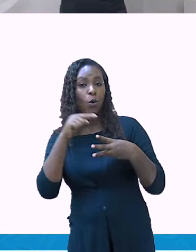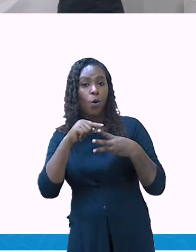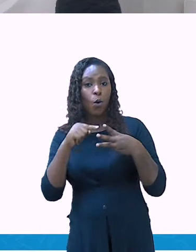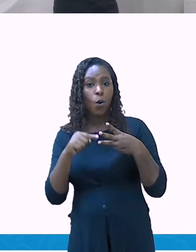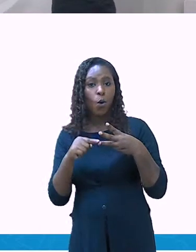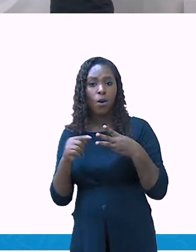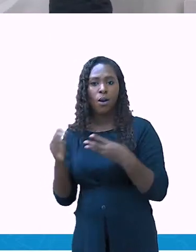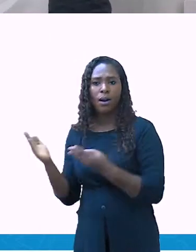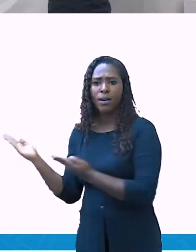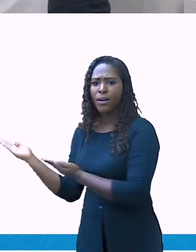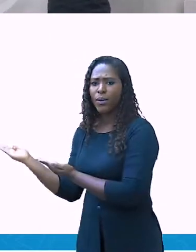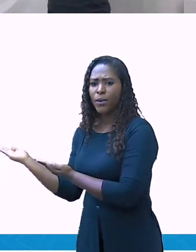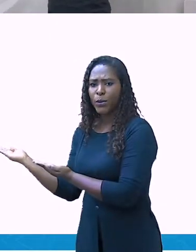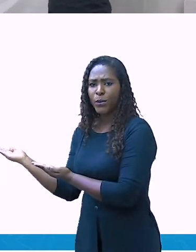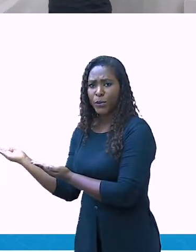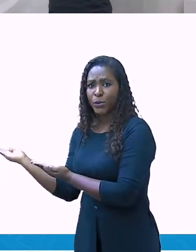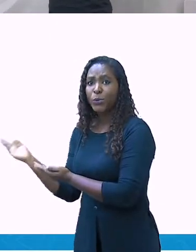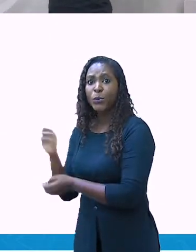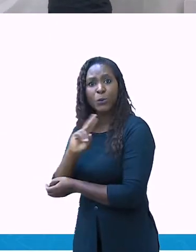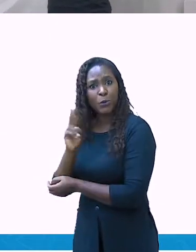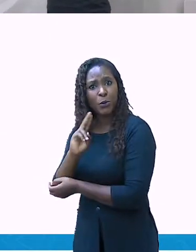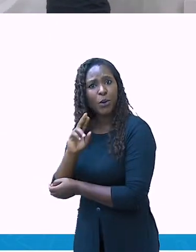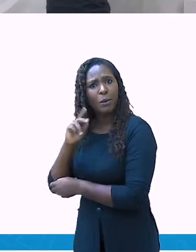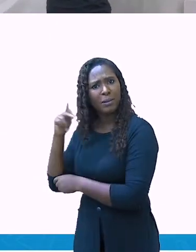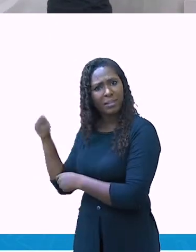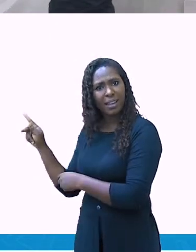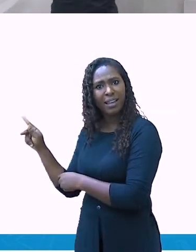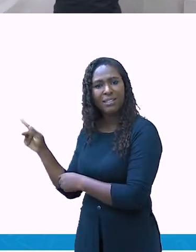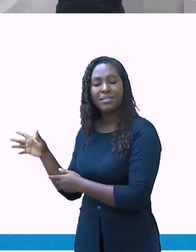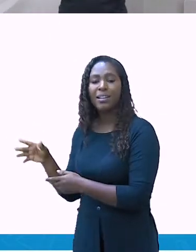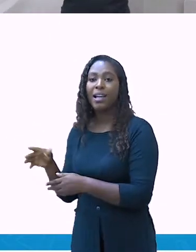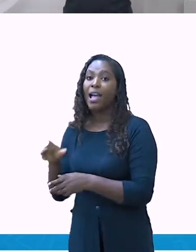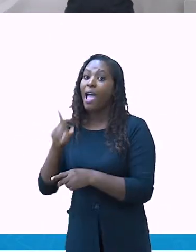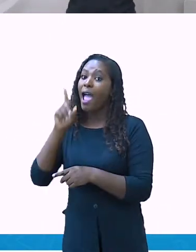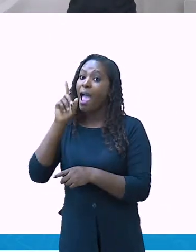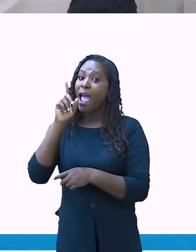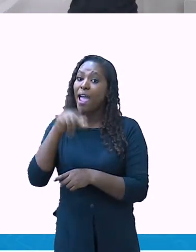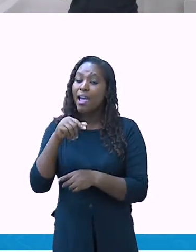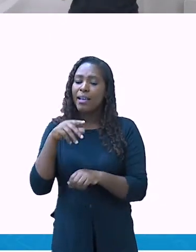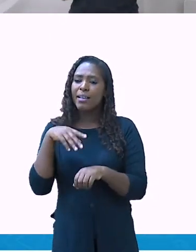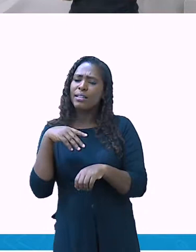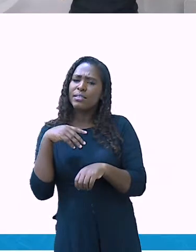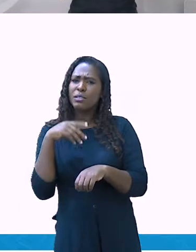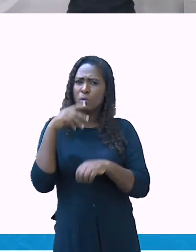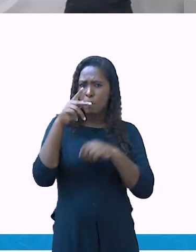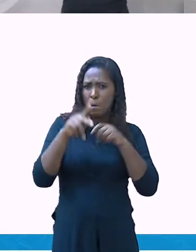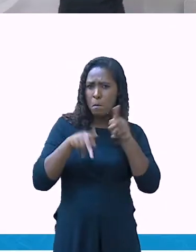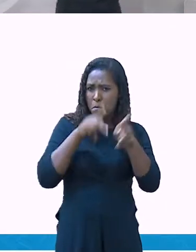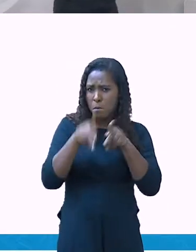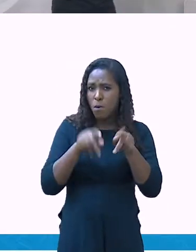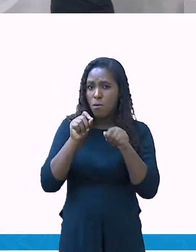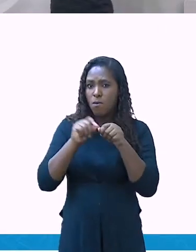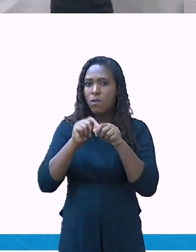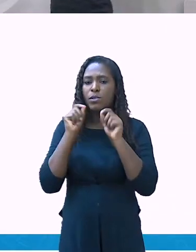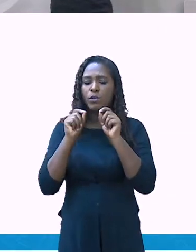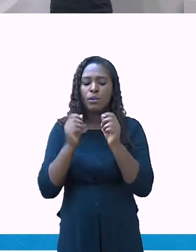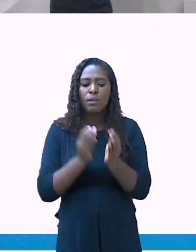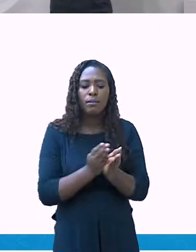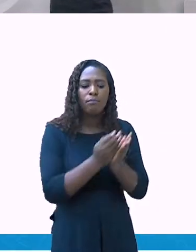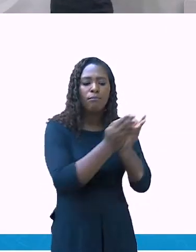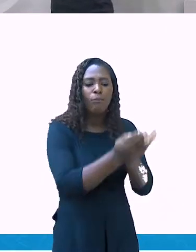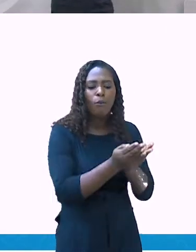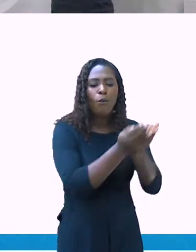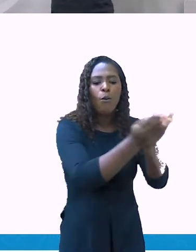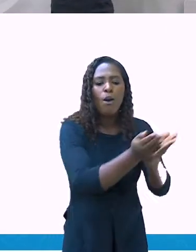e Sebastião Elson. Esses são as rotas das expedições das navegações espanholas.